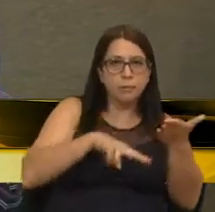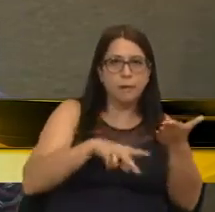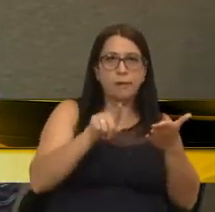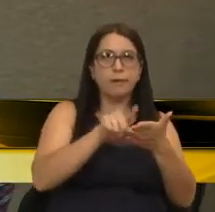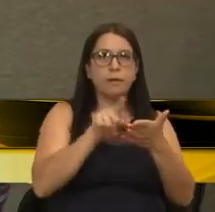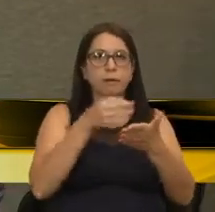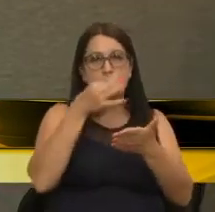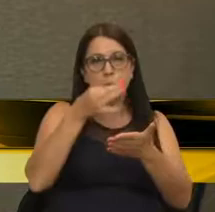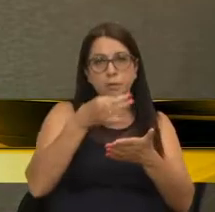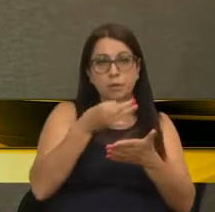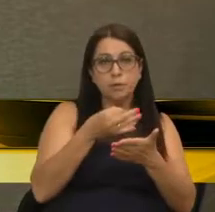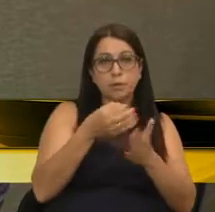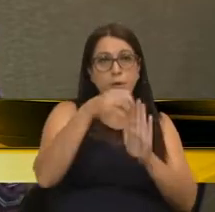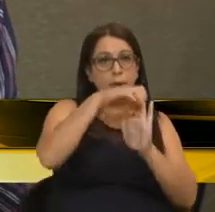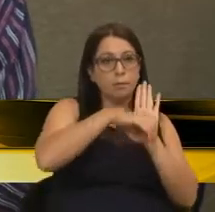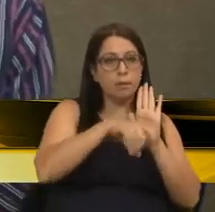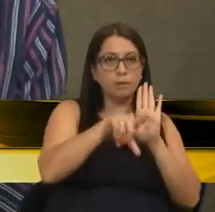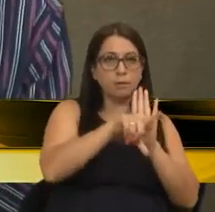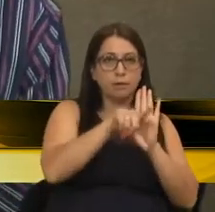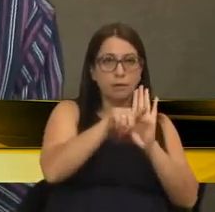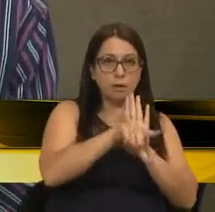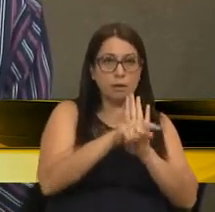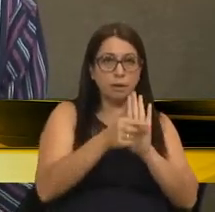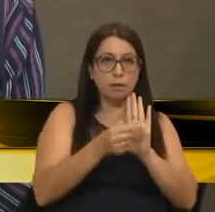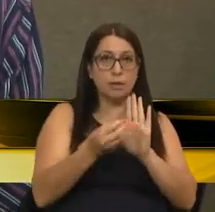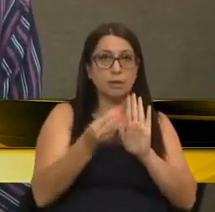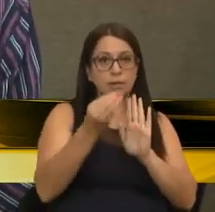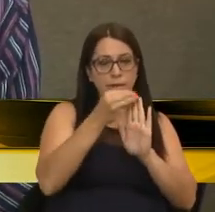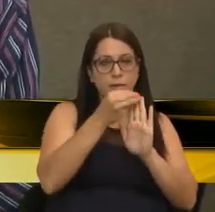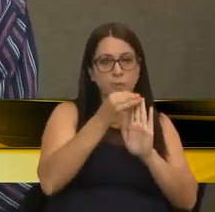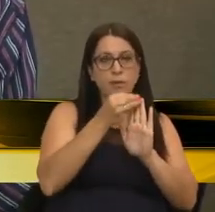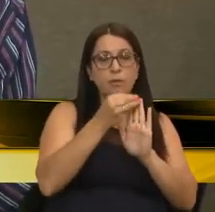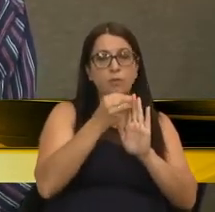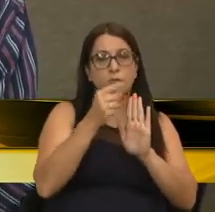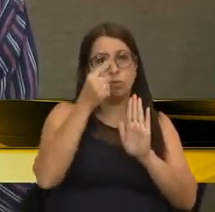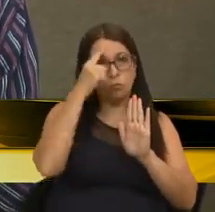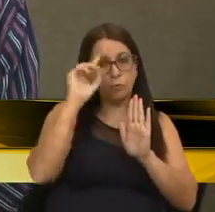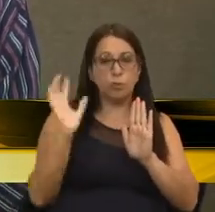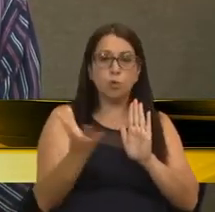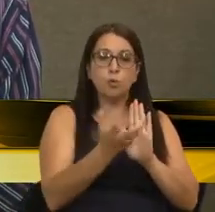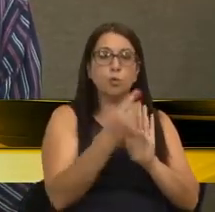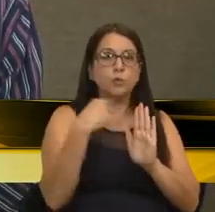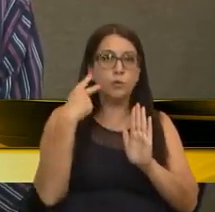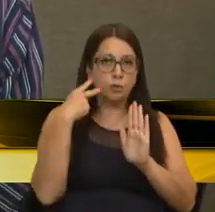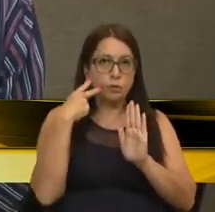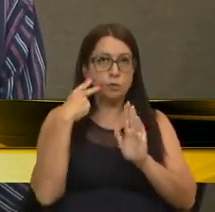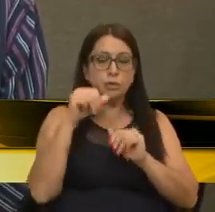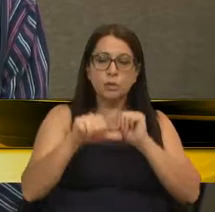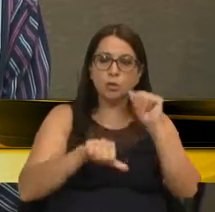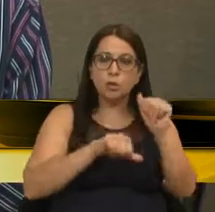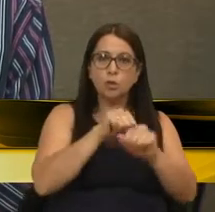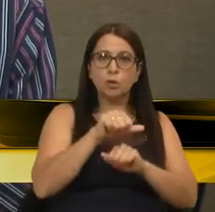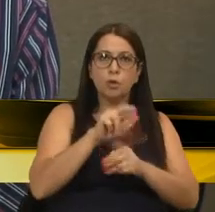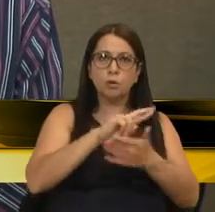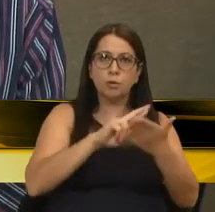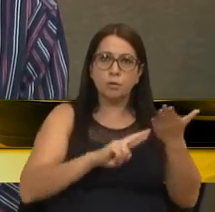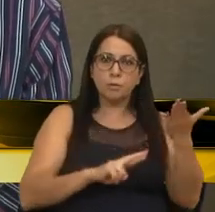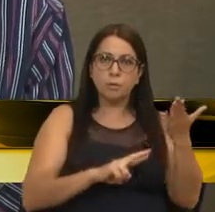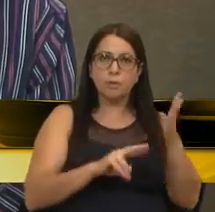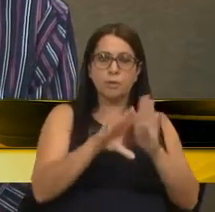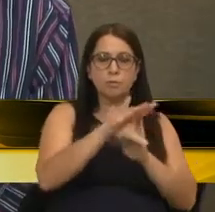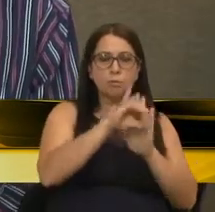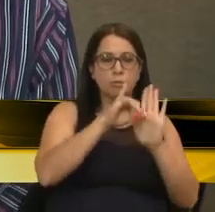o projeto de emenda à Lei Orgânica acima e mentado de autoria coletiva, que visa alterar a redação do